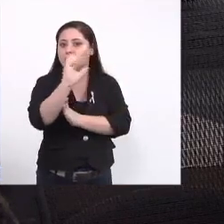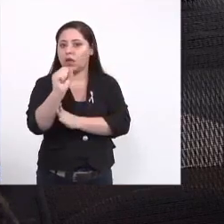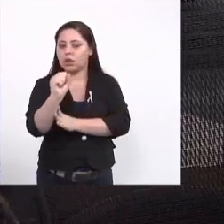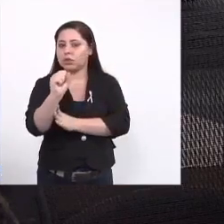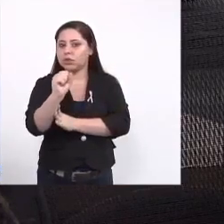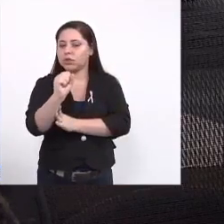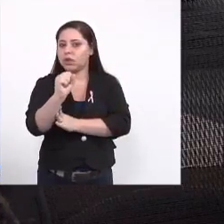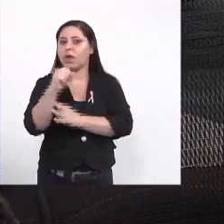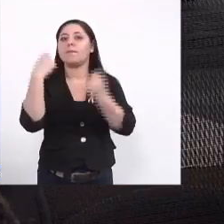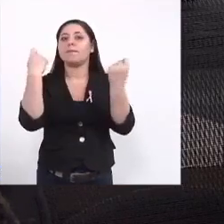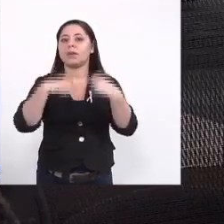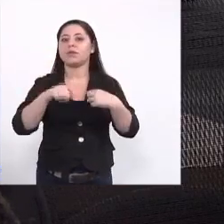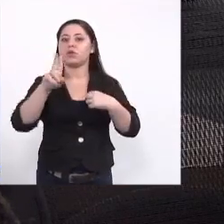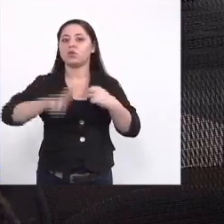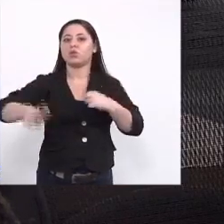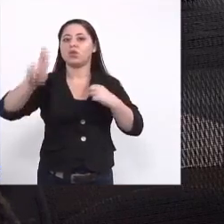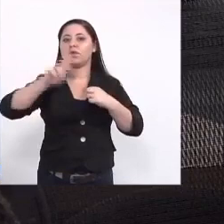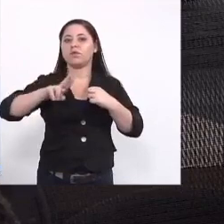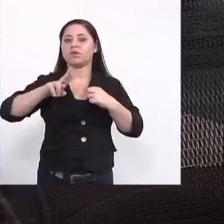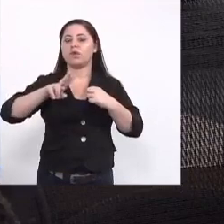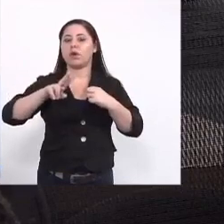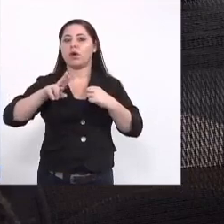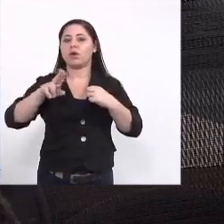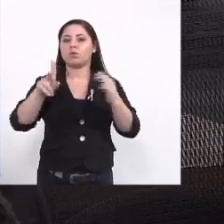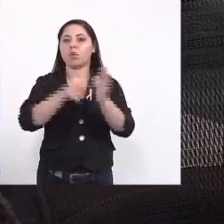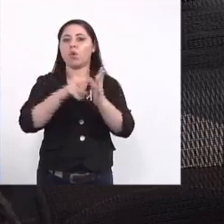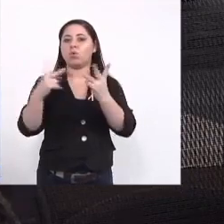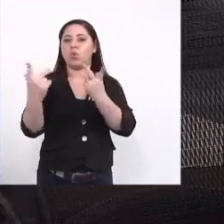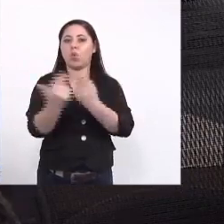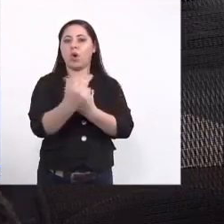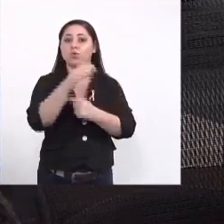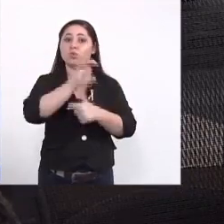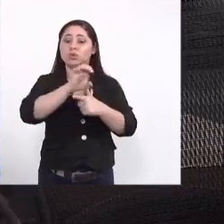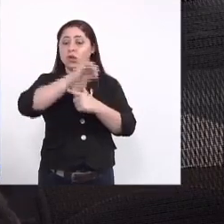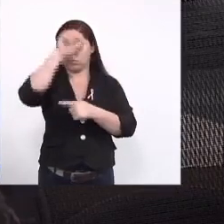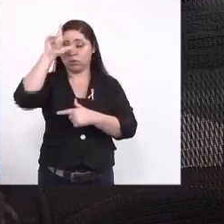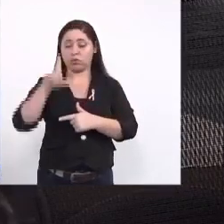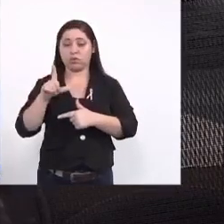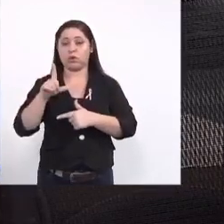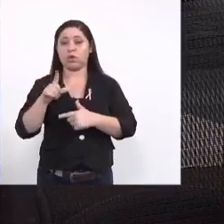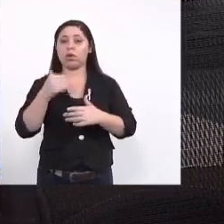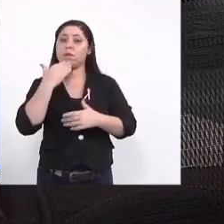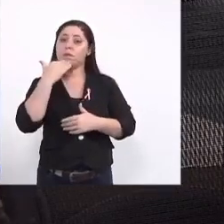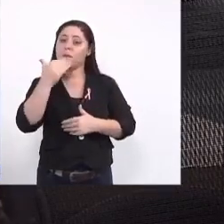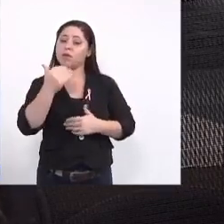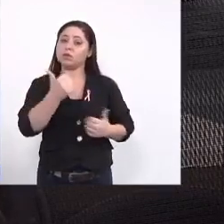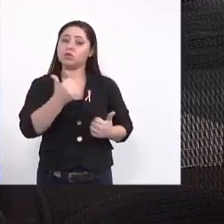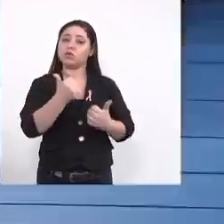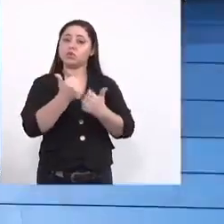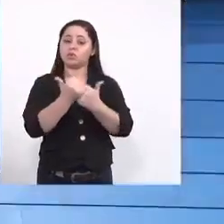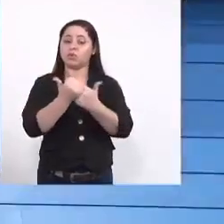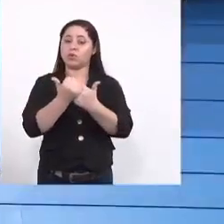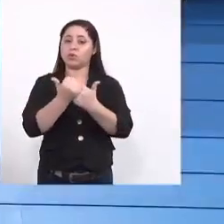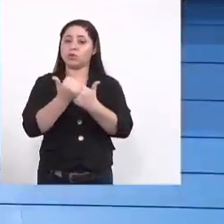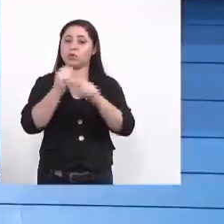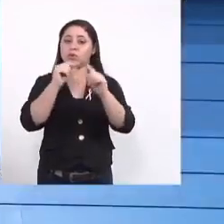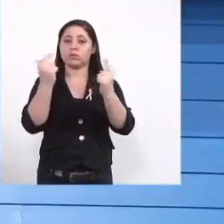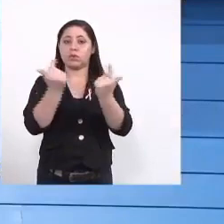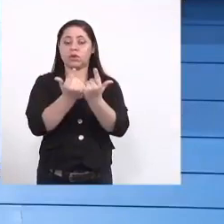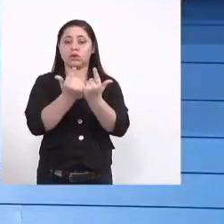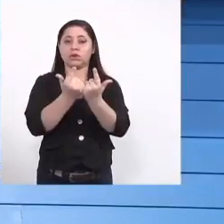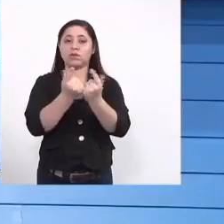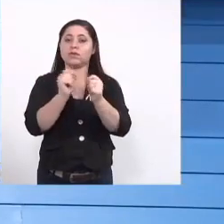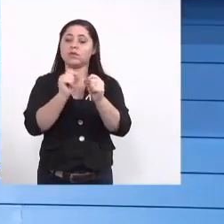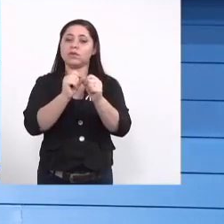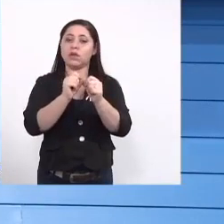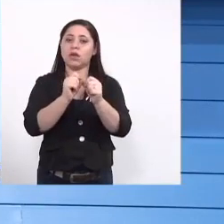necessário esse uniforme padrão para os agentes comunitários e endemias no Mato Grosso do Sul e aí eu peço a ajuda da Assembleia porque se fizer um